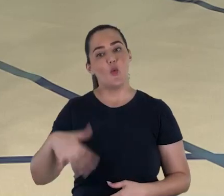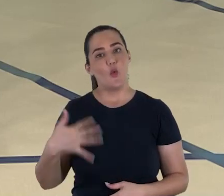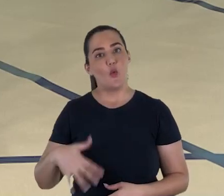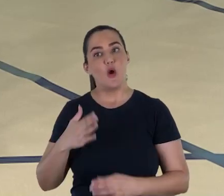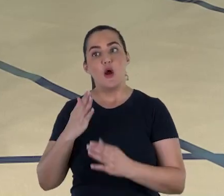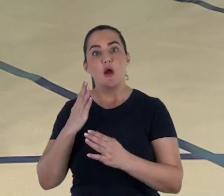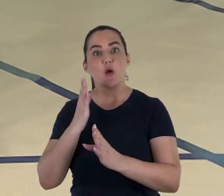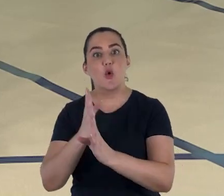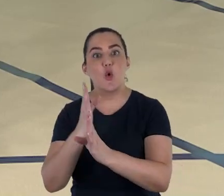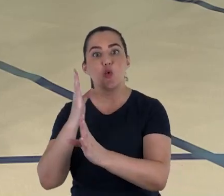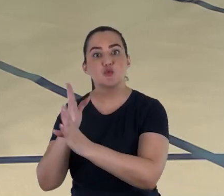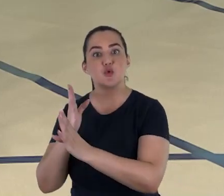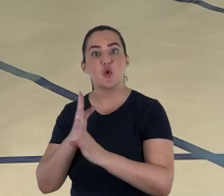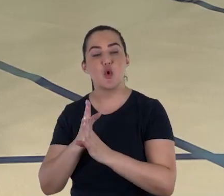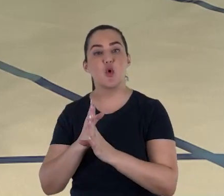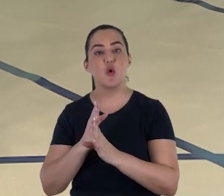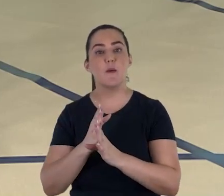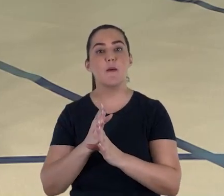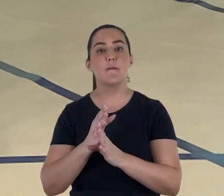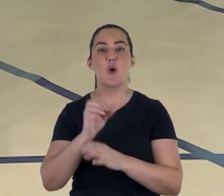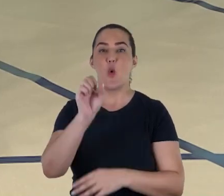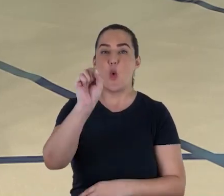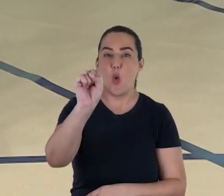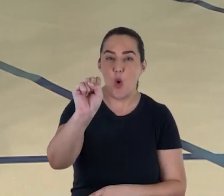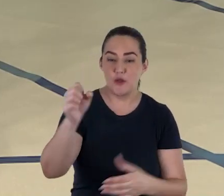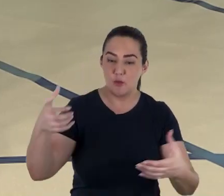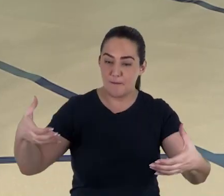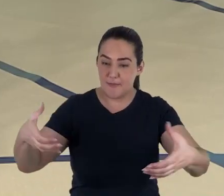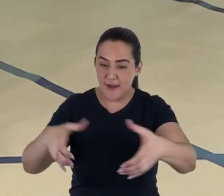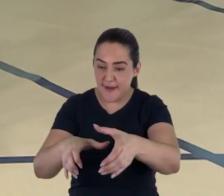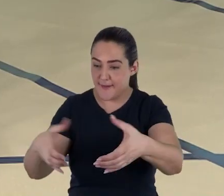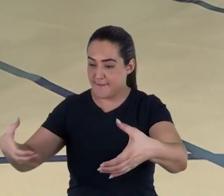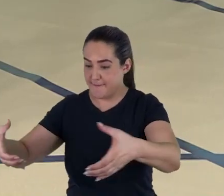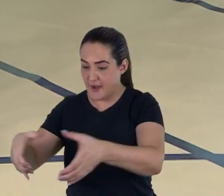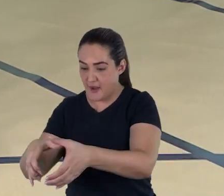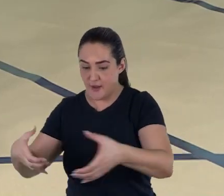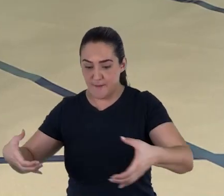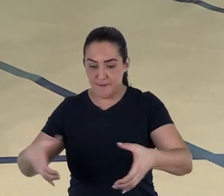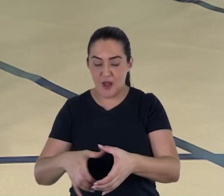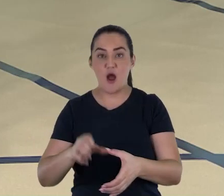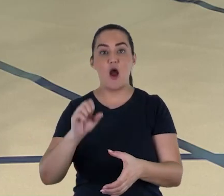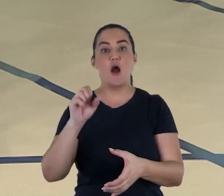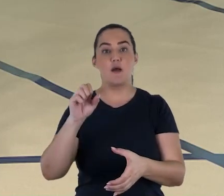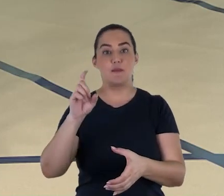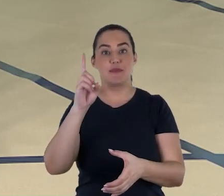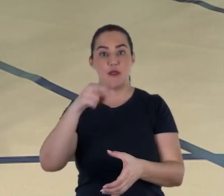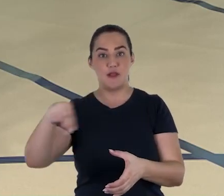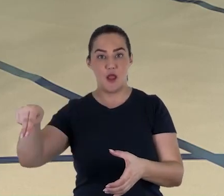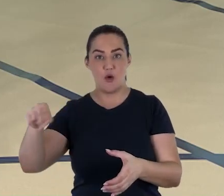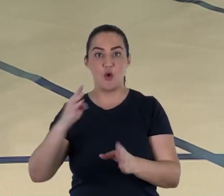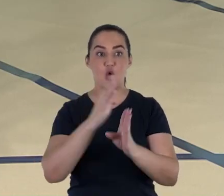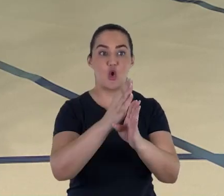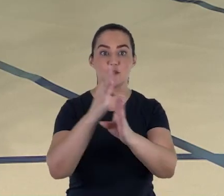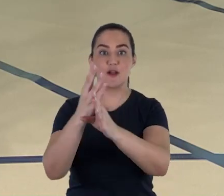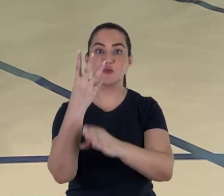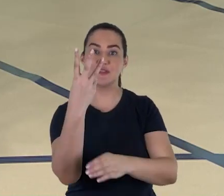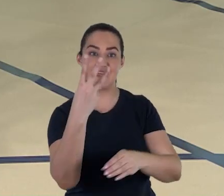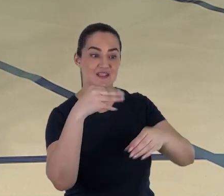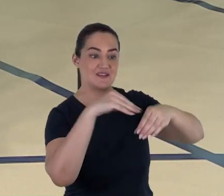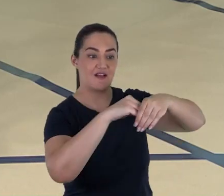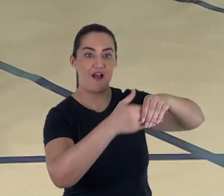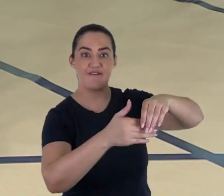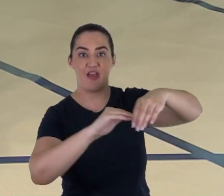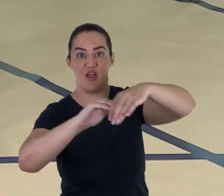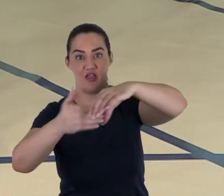encontremos ali nada menos que oito manuscritos de Daniel guardados em três das onze cavernas descobertas.